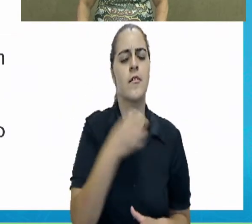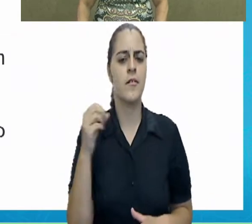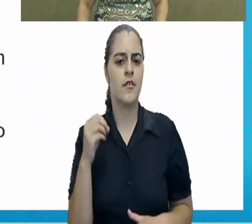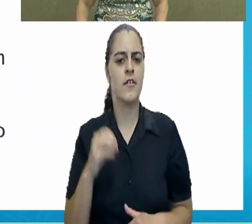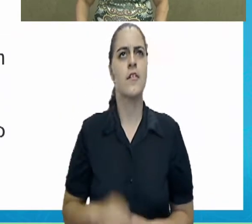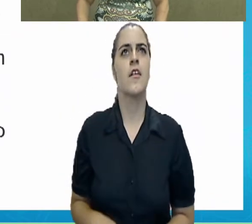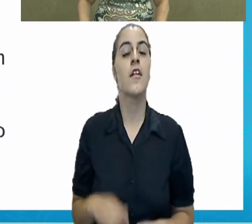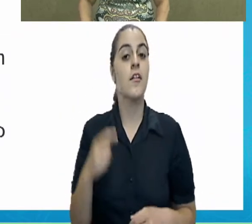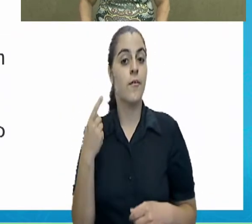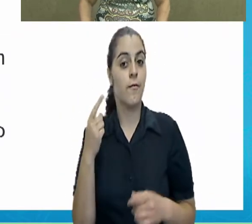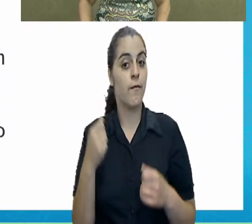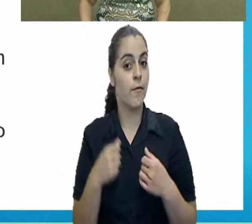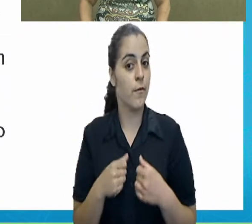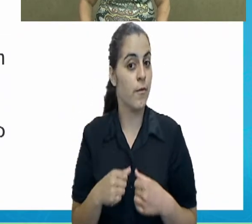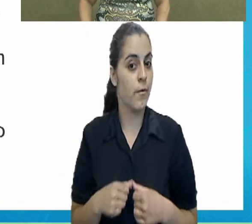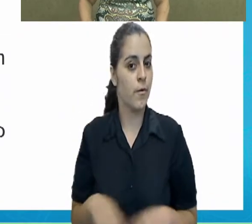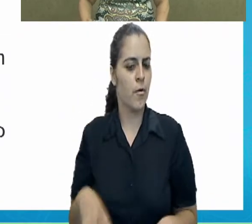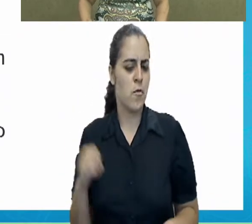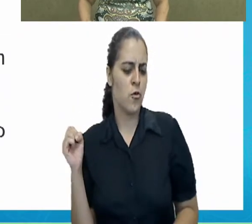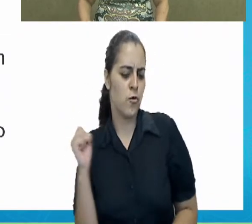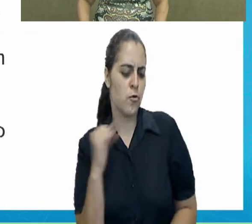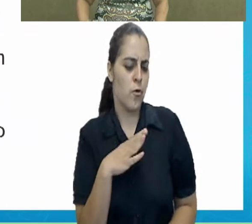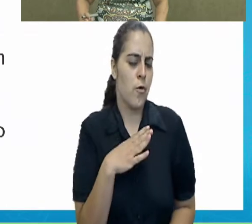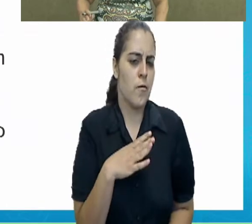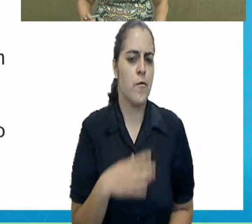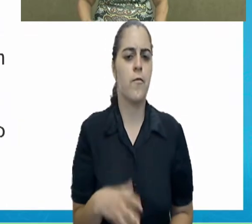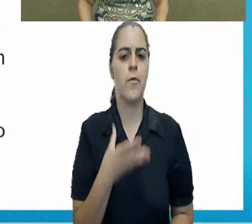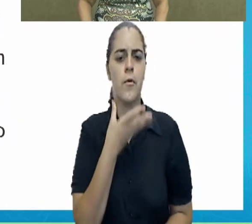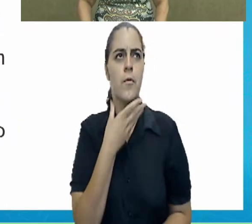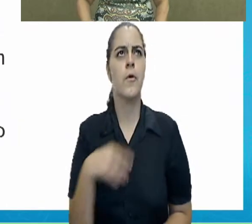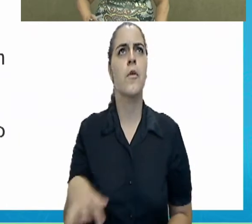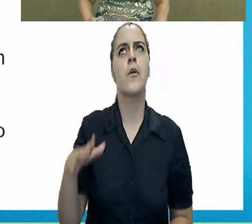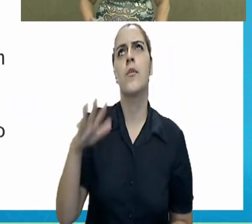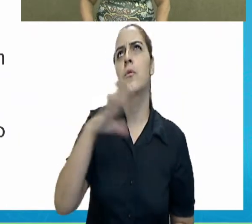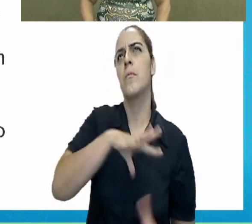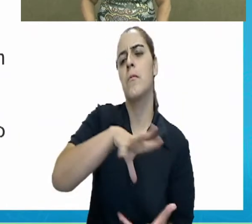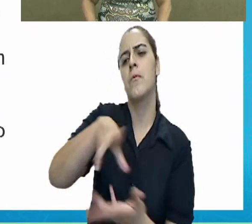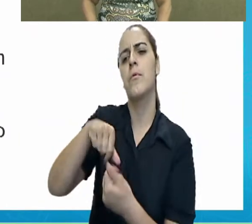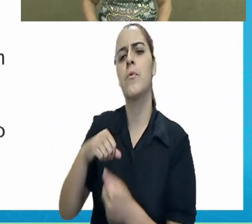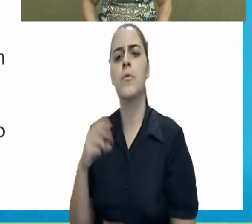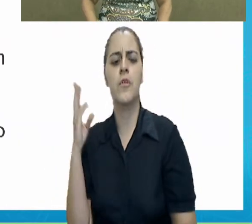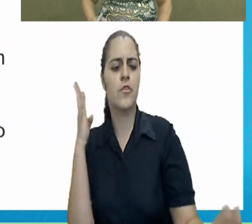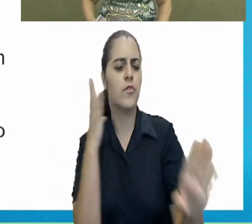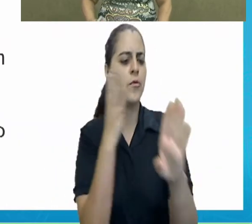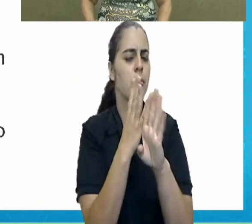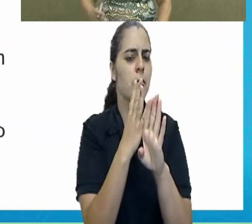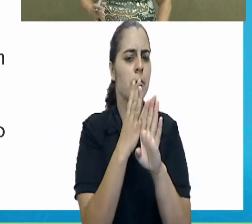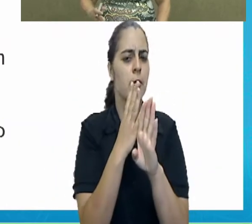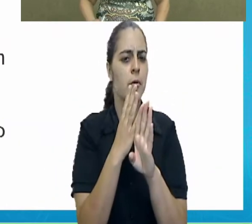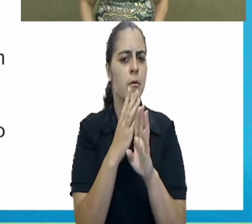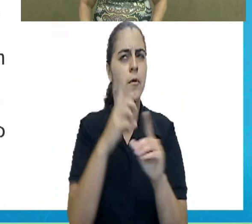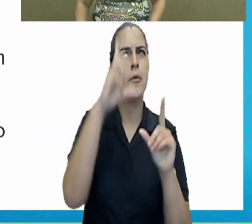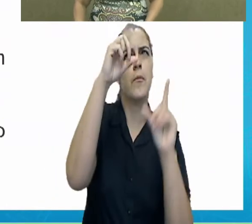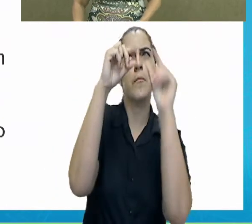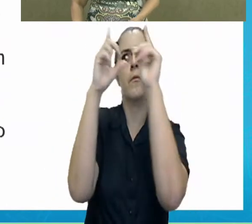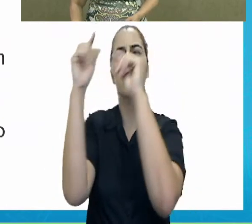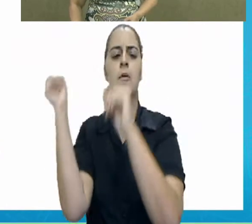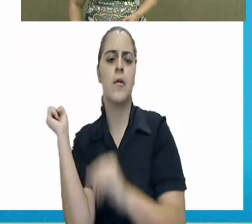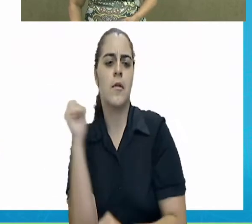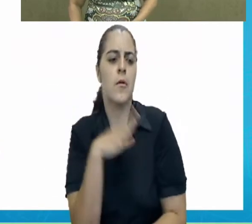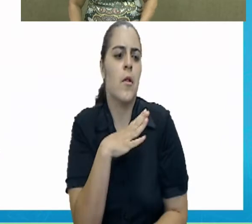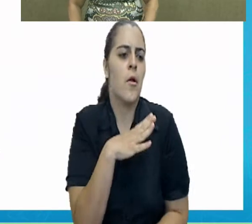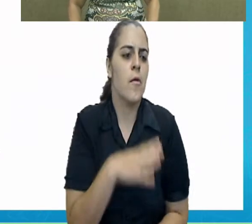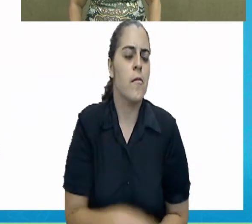se tornou a mais jovem pessoa no mundo a descobrir uma supernova.